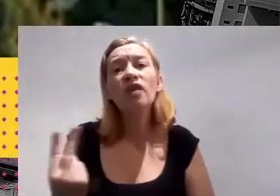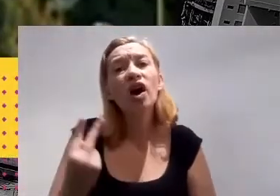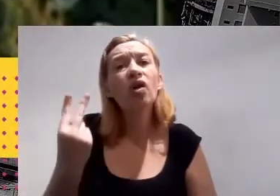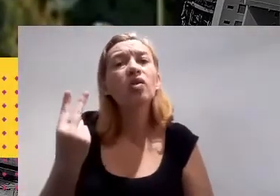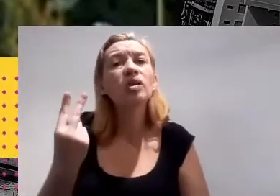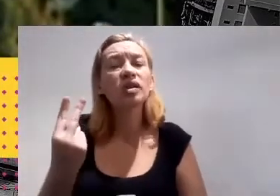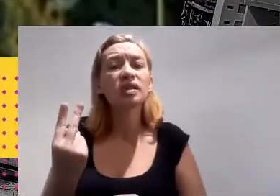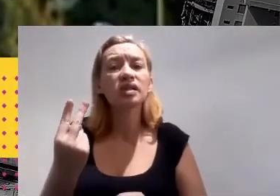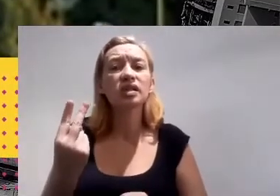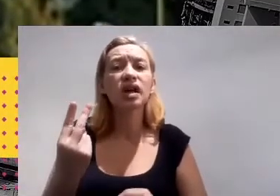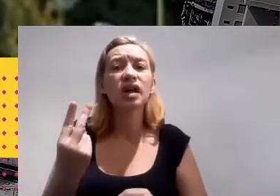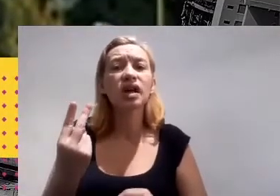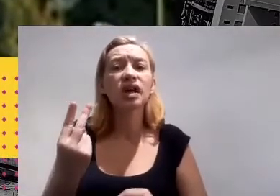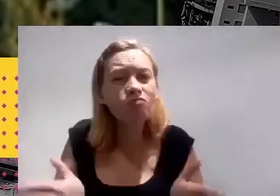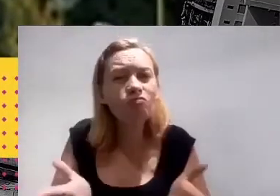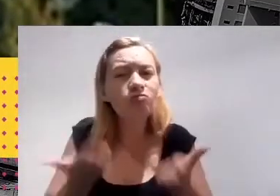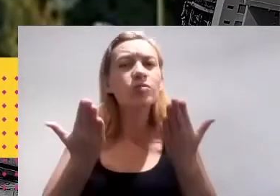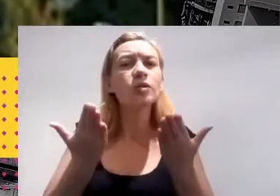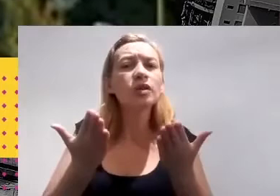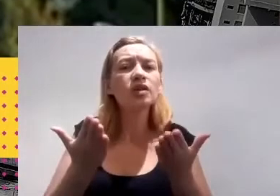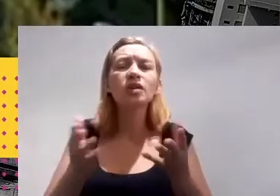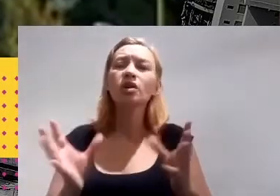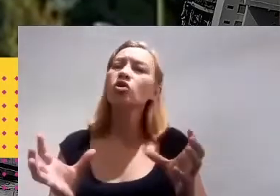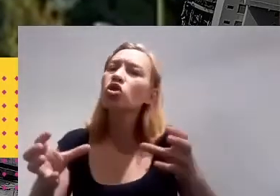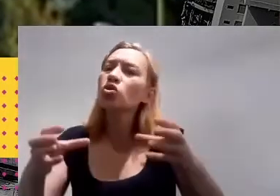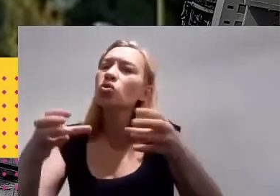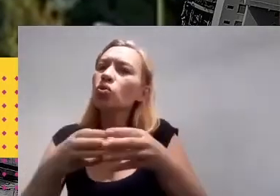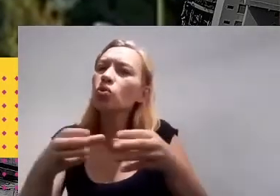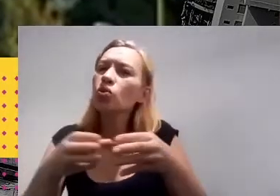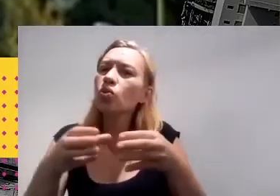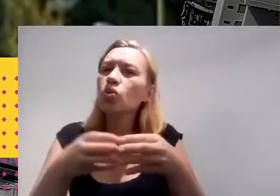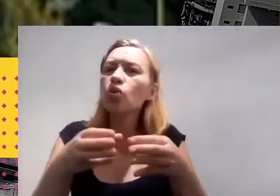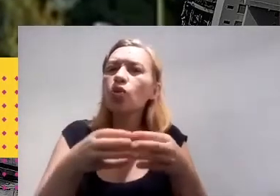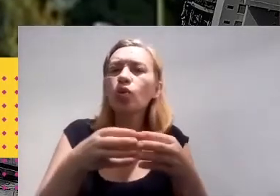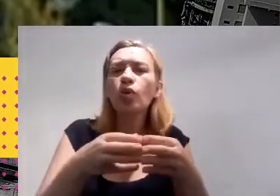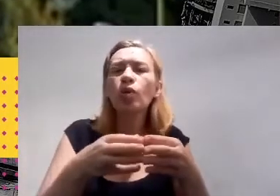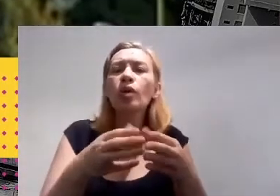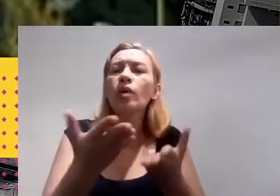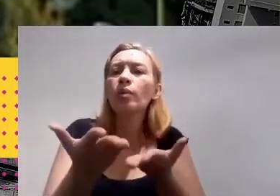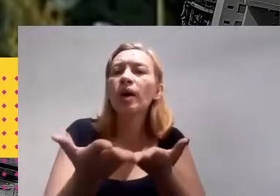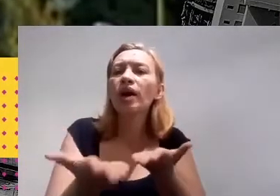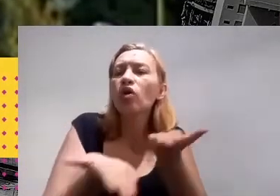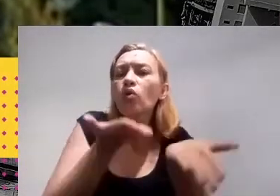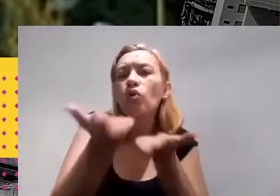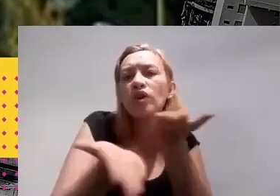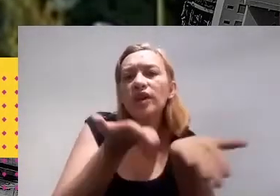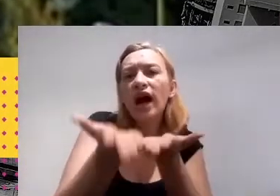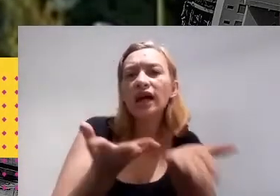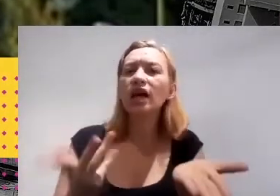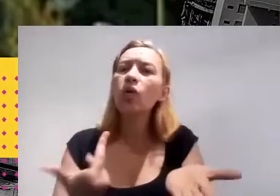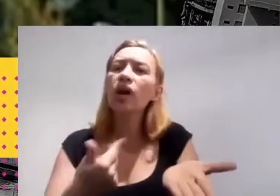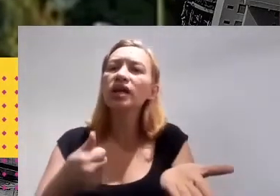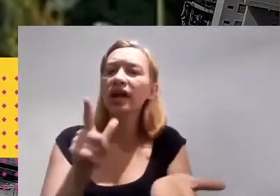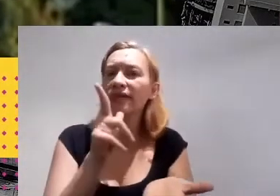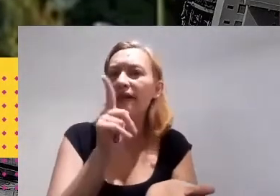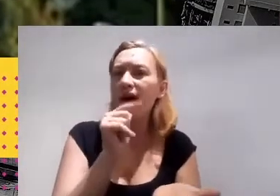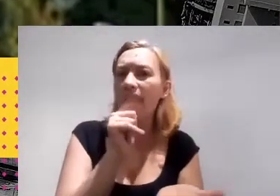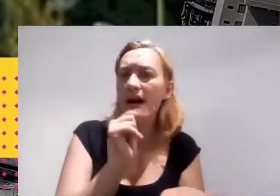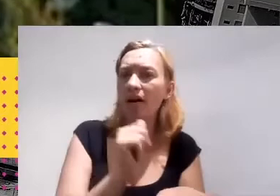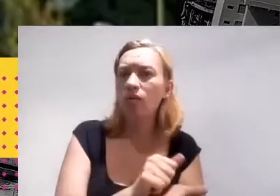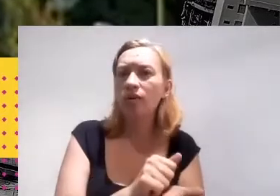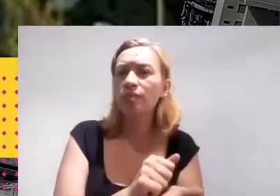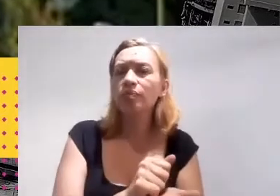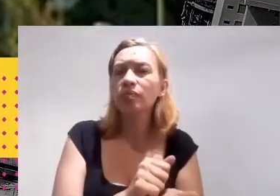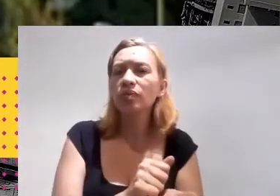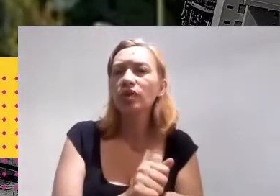iniciativas e parcerias para manutenção de disponibilidade e qualidade da água. A gente